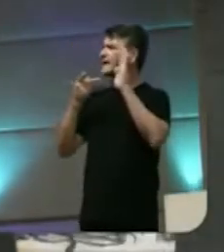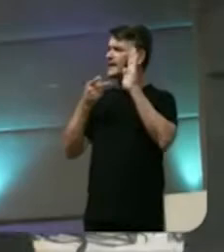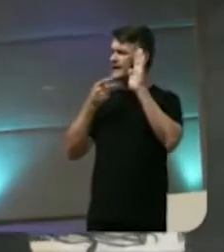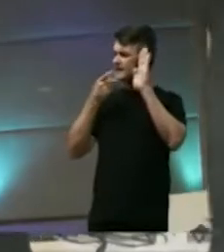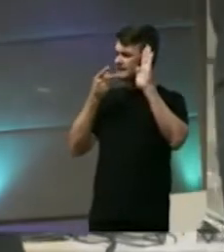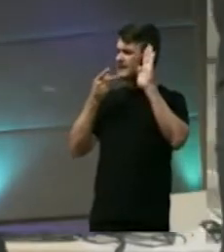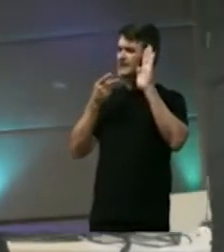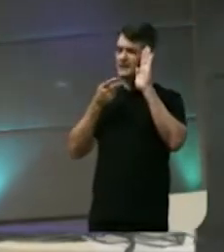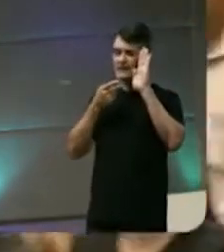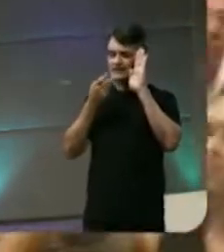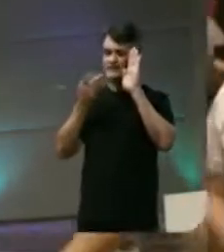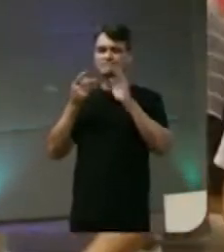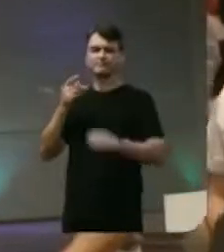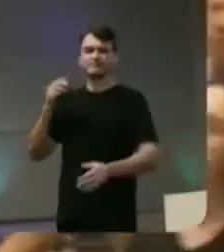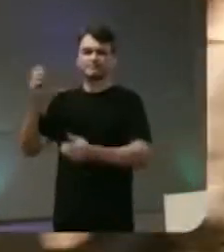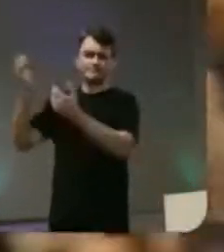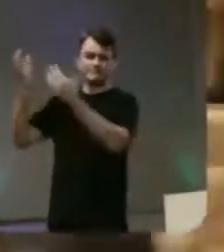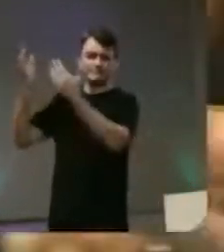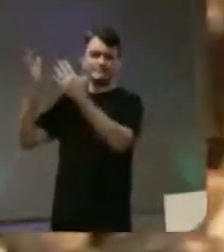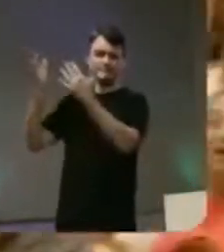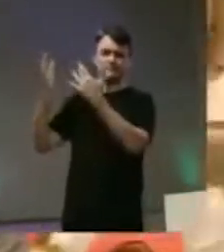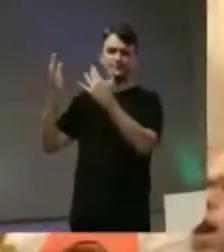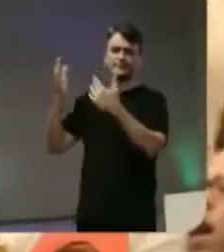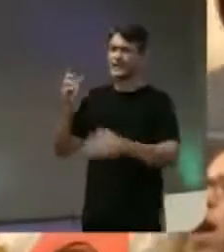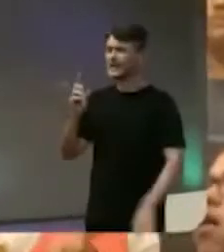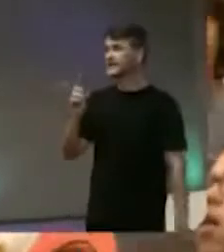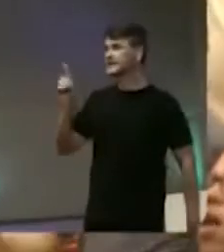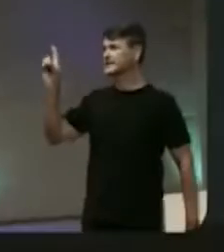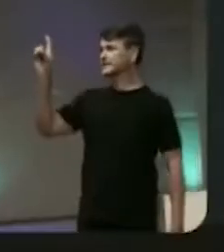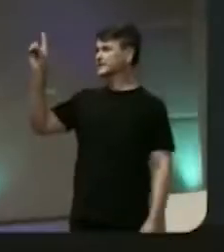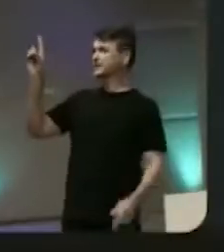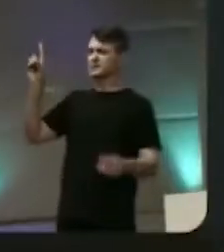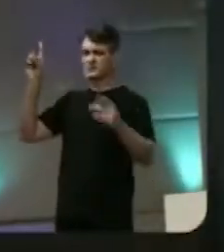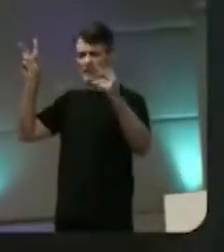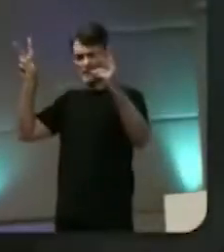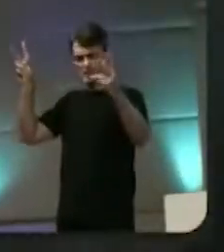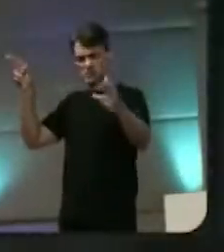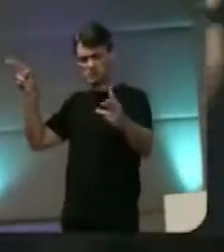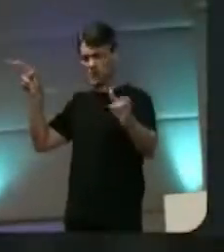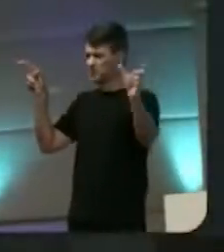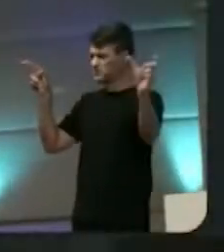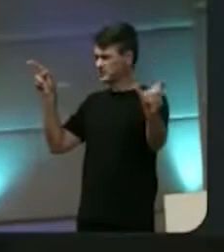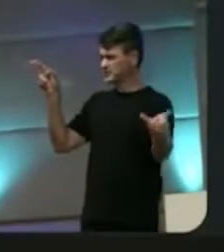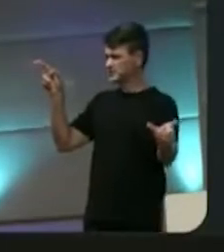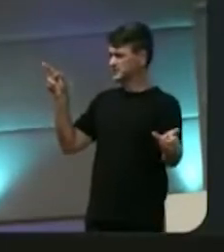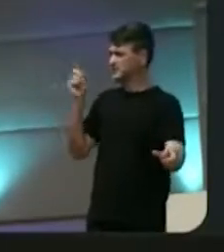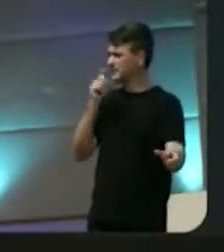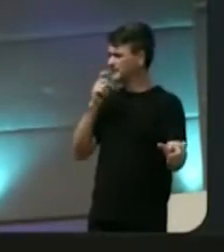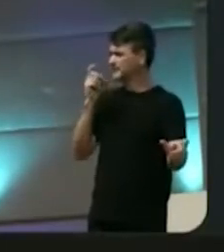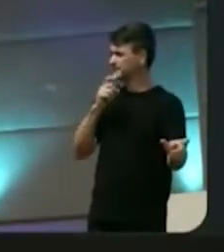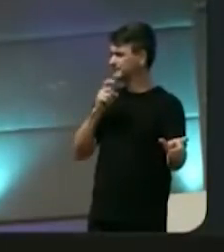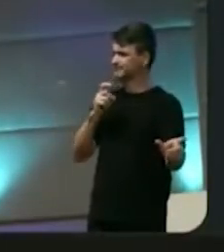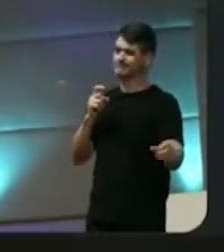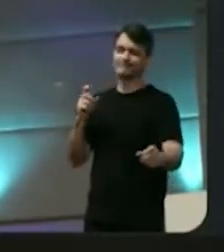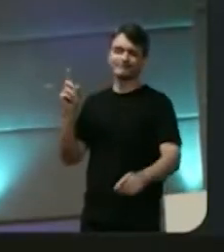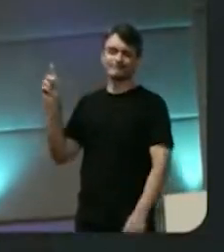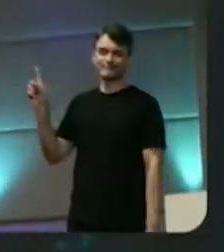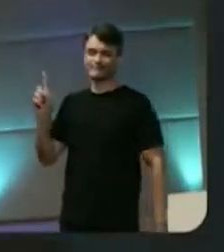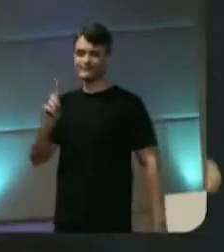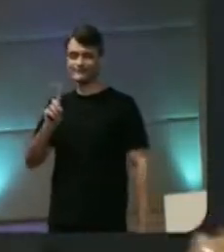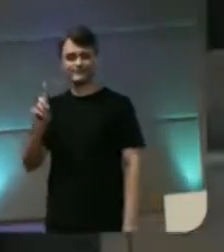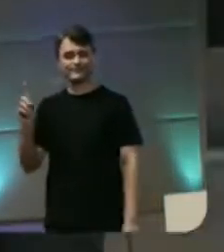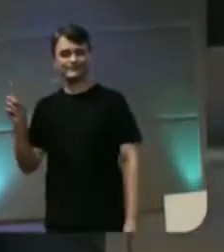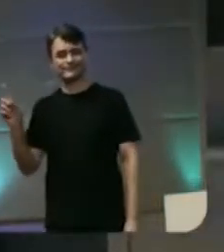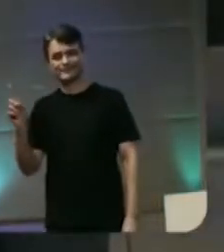promessas, Deus que não é homem pra mentir